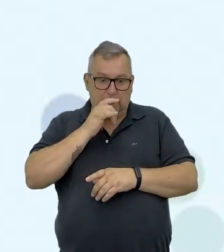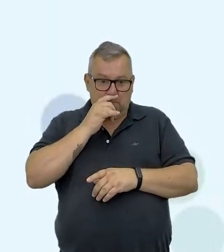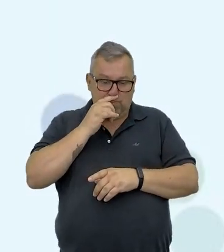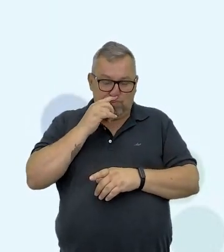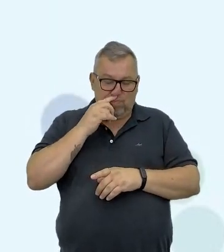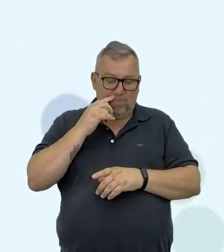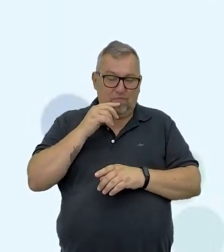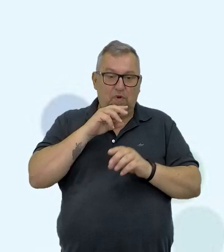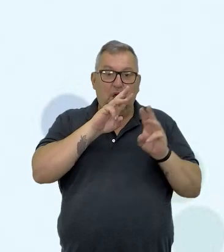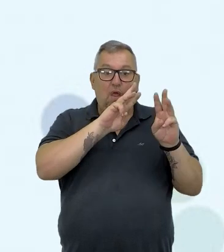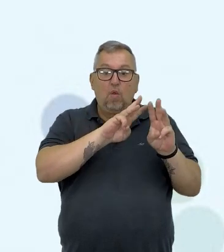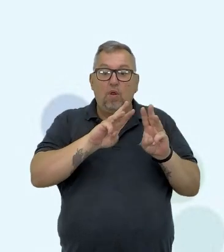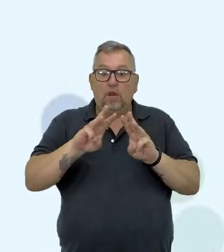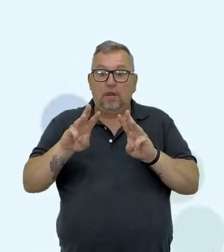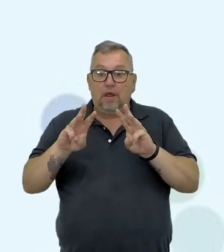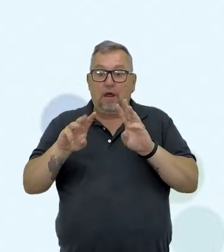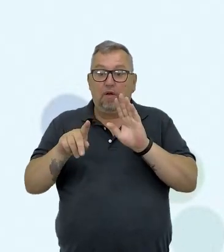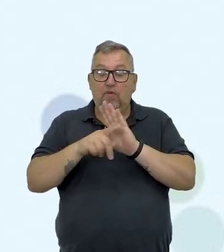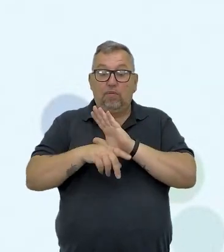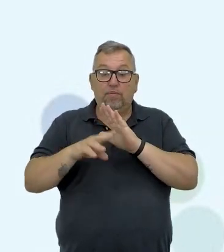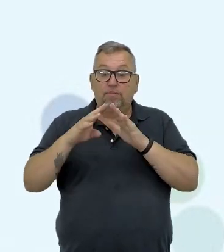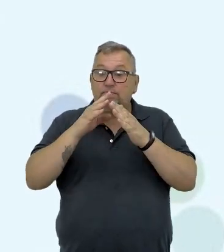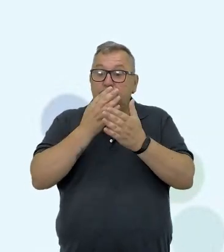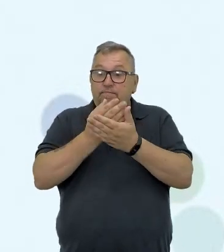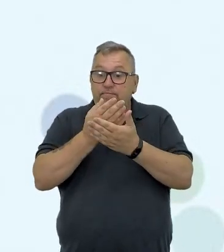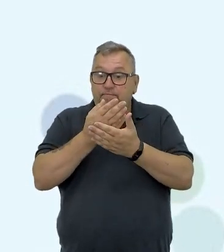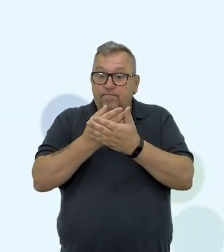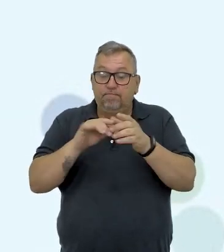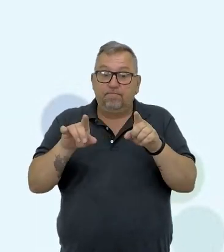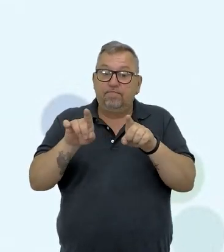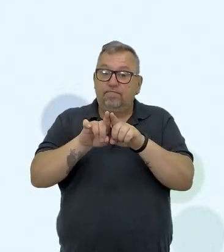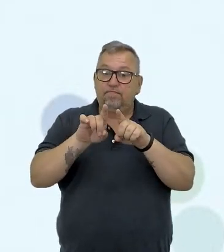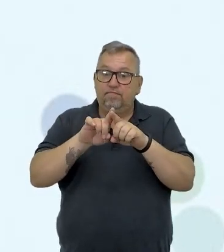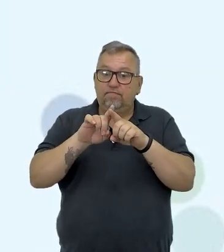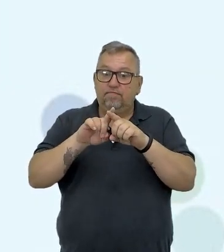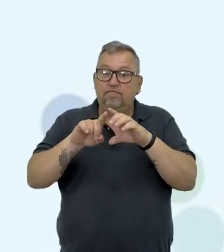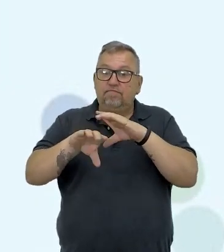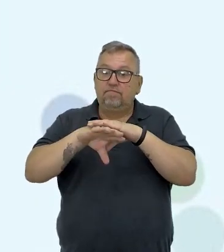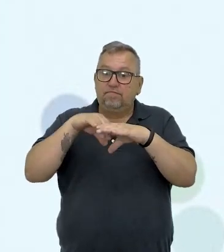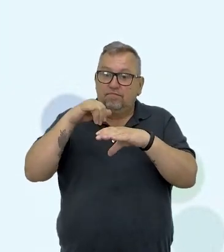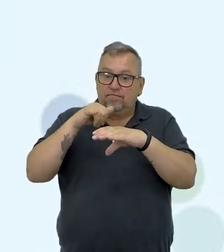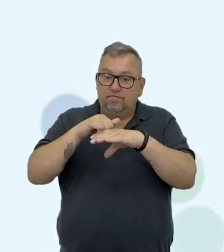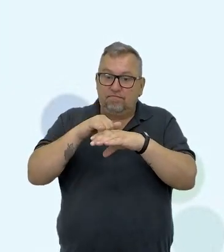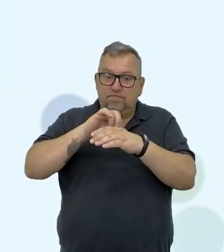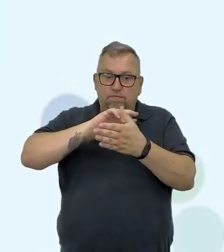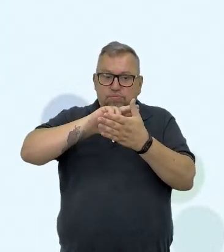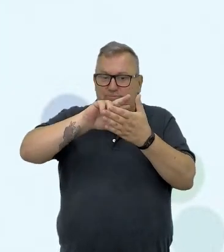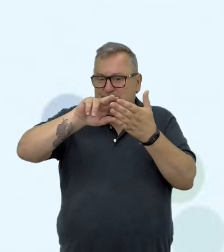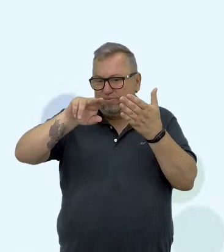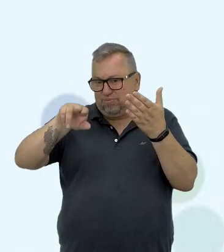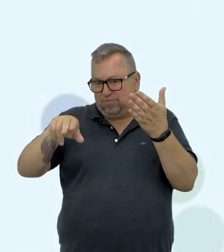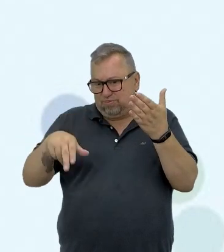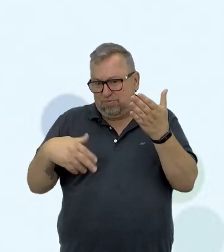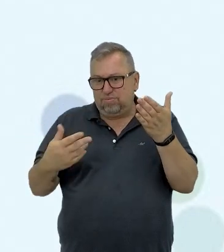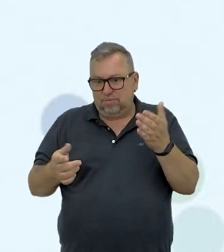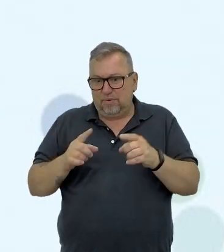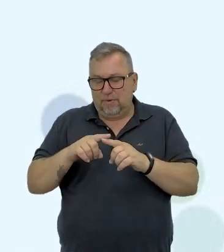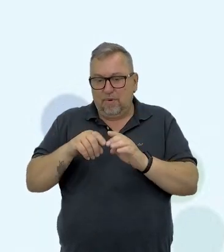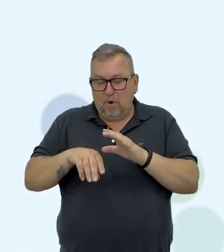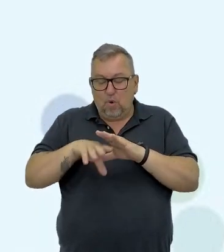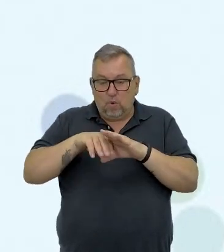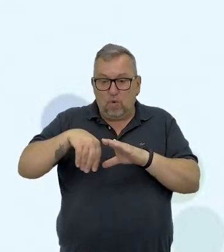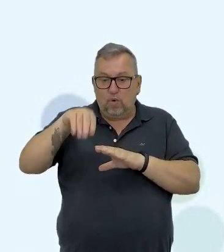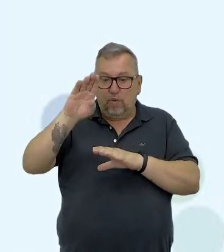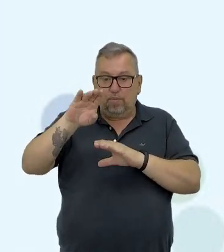no site da escola, disponibilizarem um canal de vídeo na internet e etc. Por exemplo, subir no YouTube,